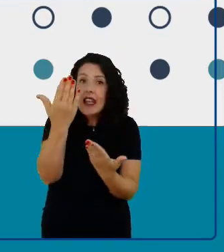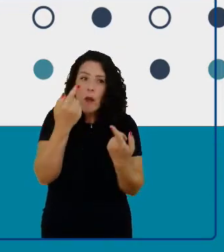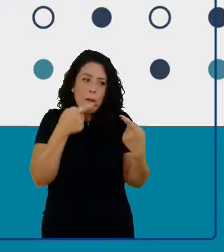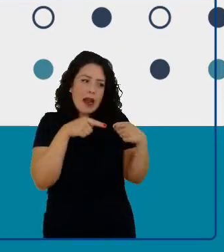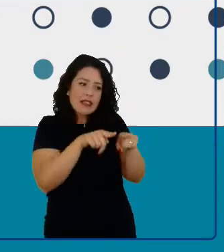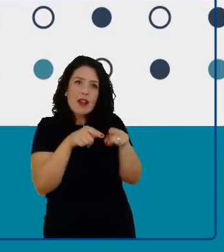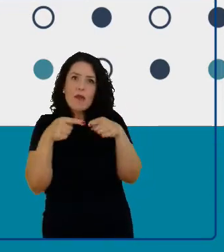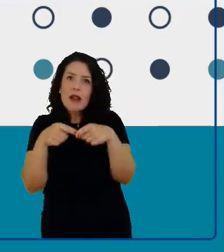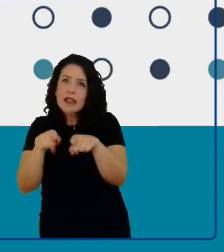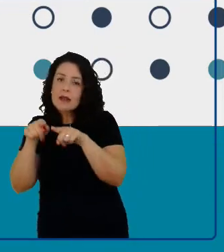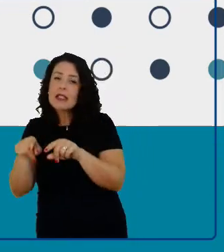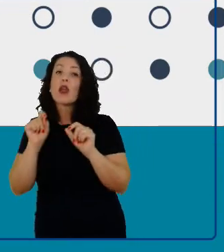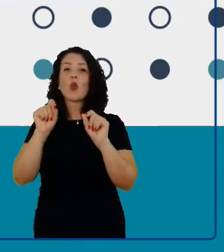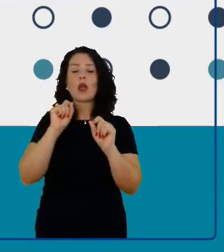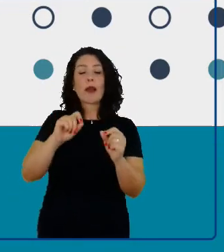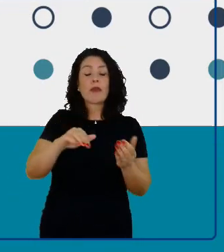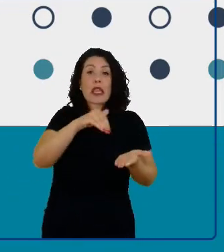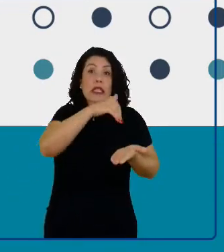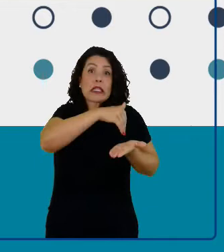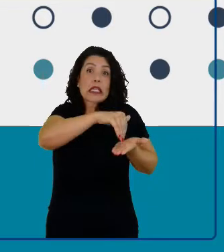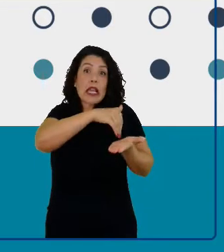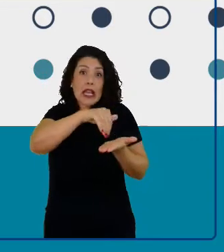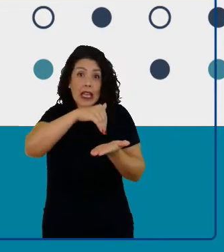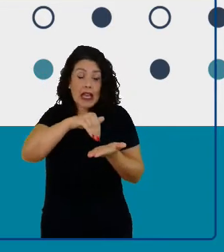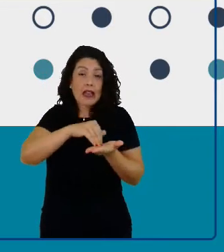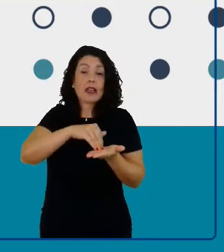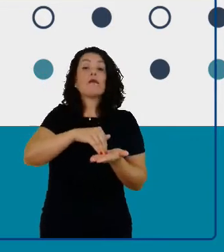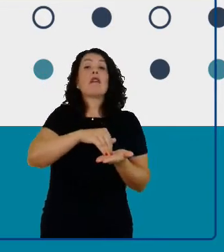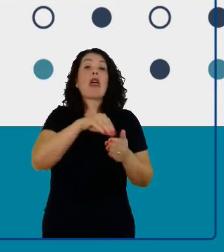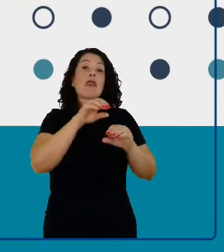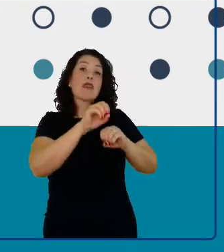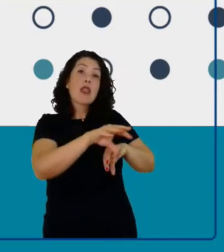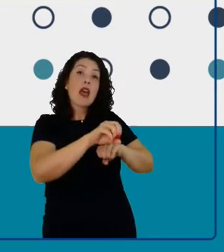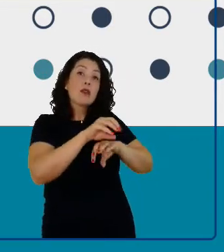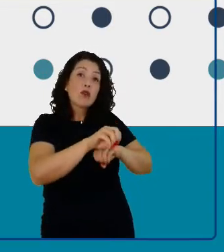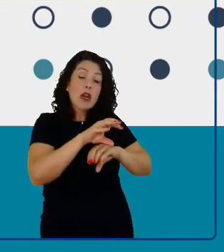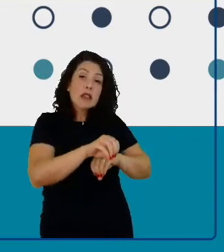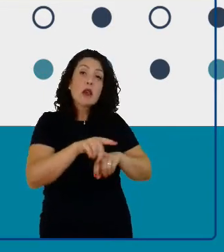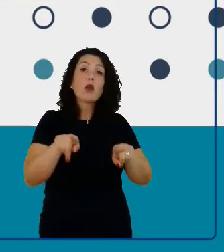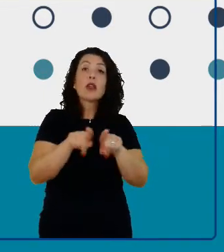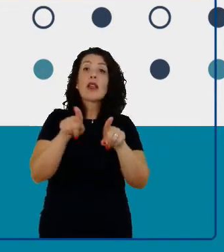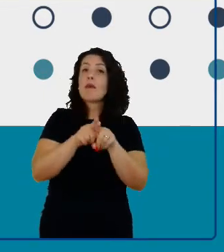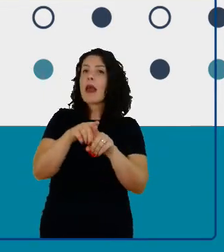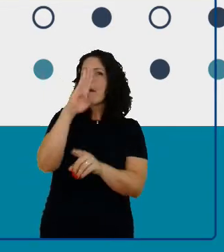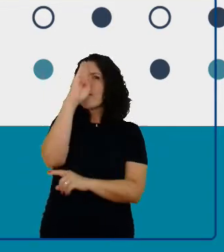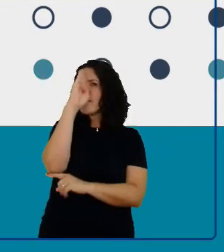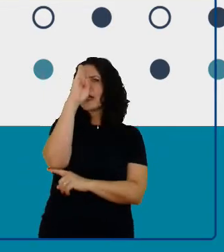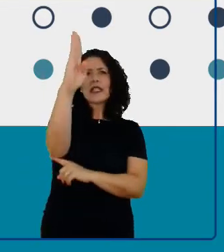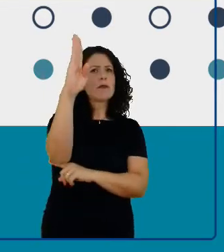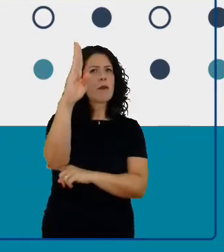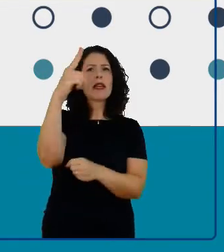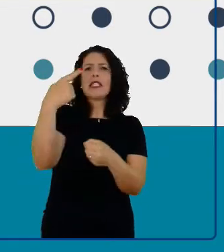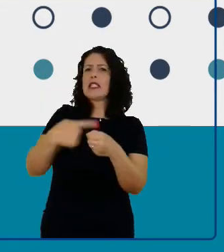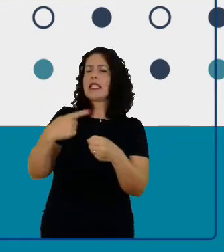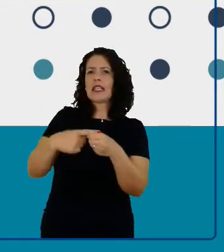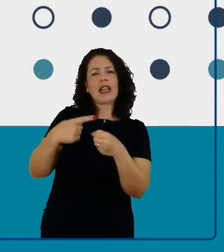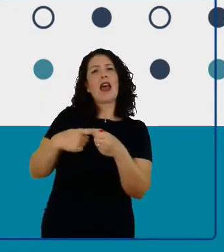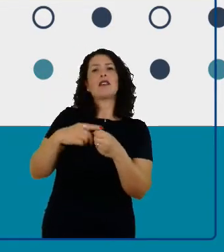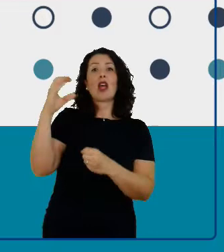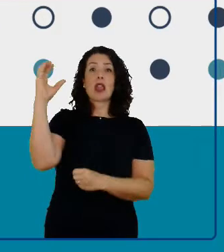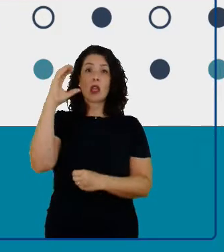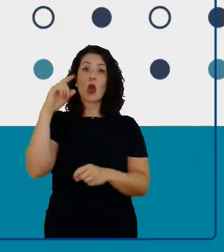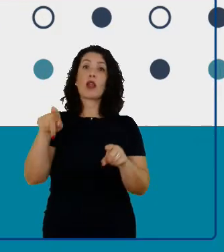secretariados da educação, especialmente em Niterói e Paraíba, e Tom